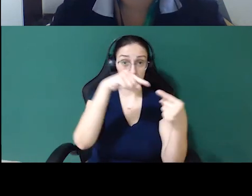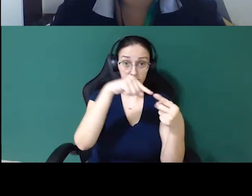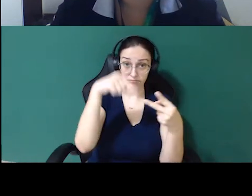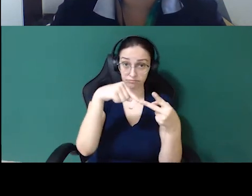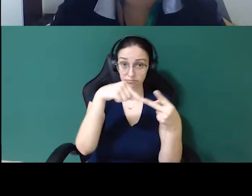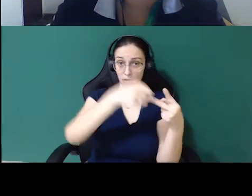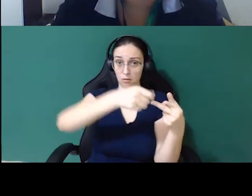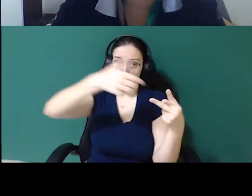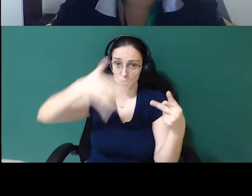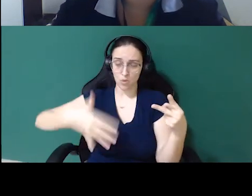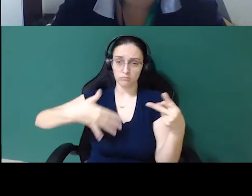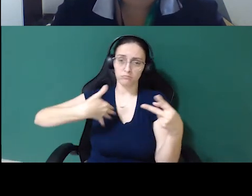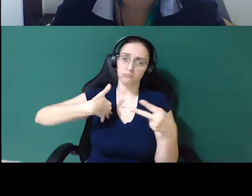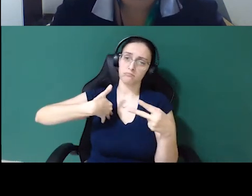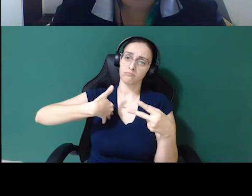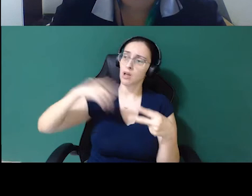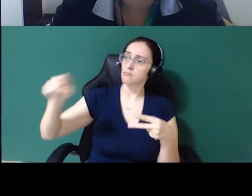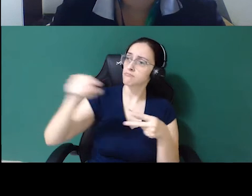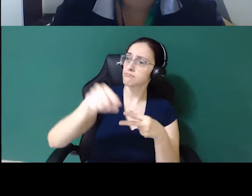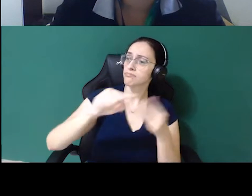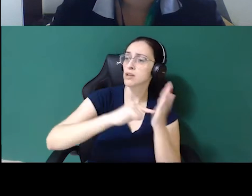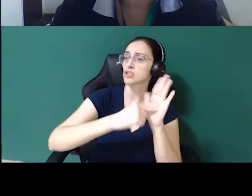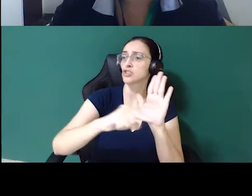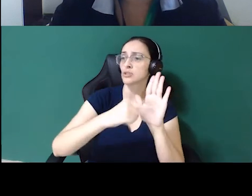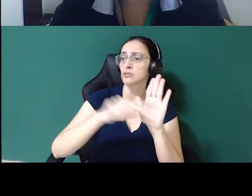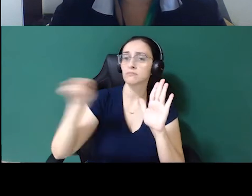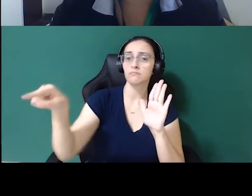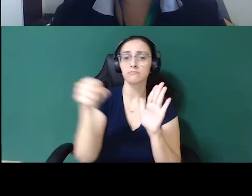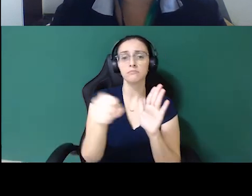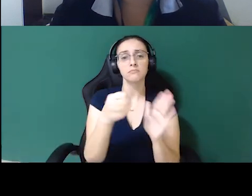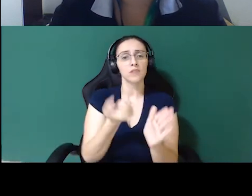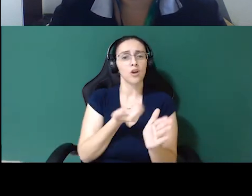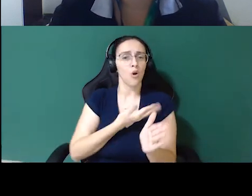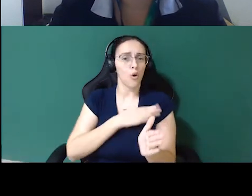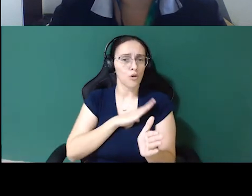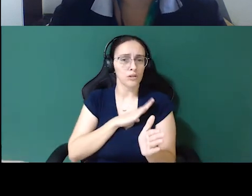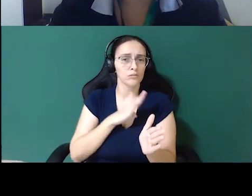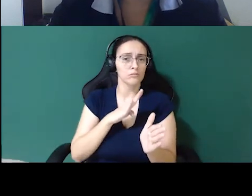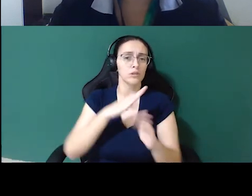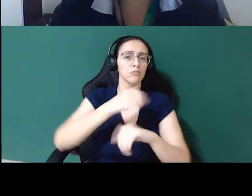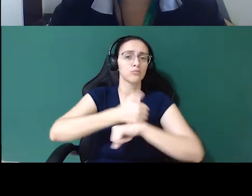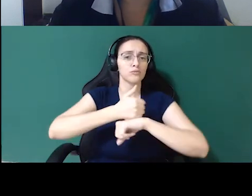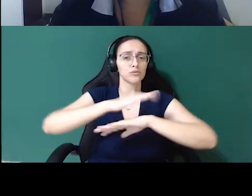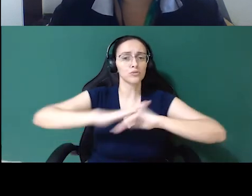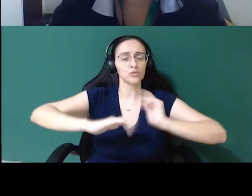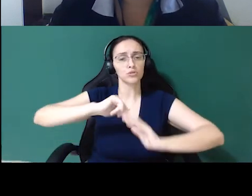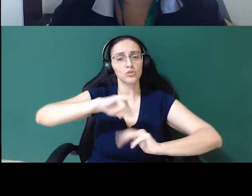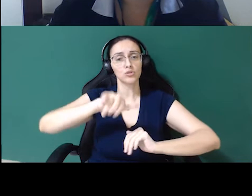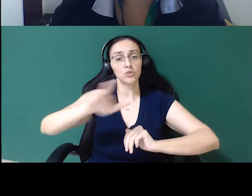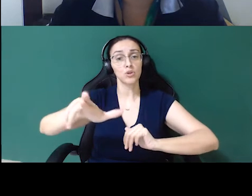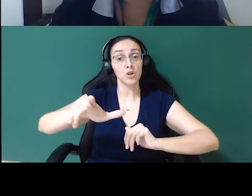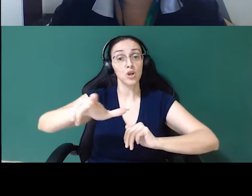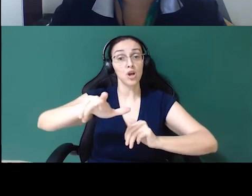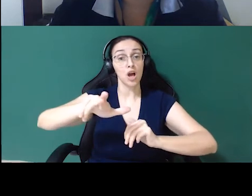indicação de colegas, de profissionais de um, que estão aí pleiteando as vagas. As vagas